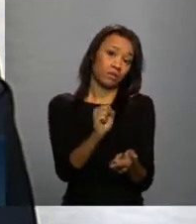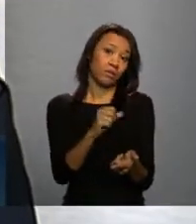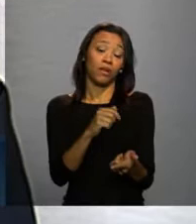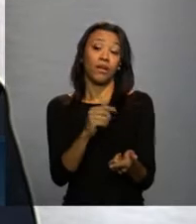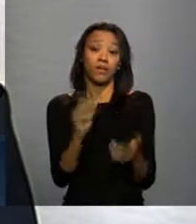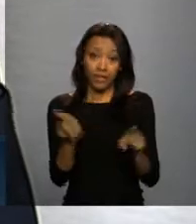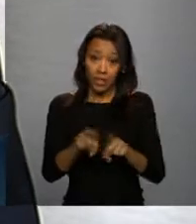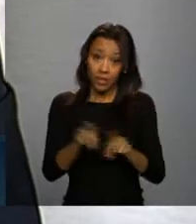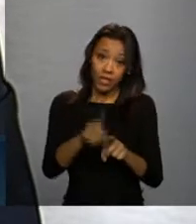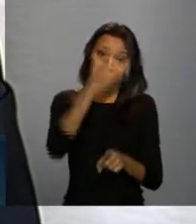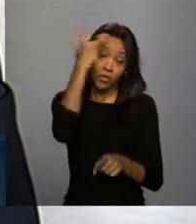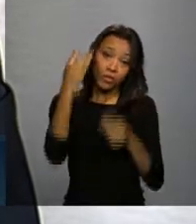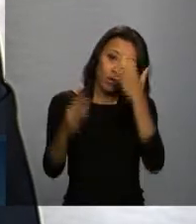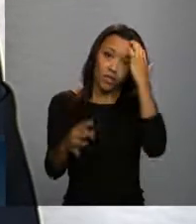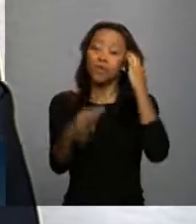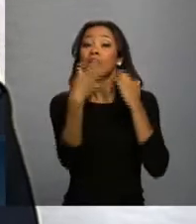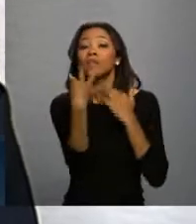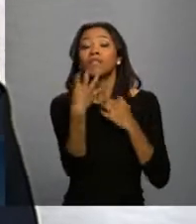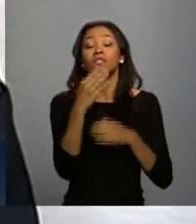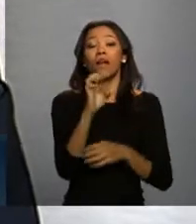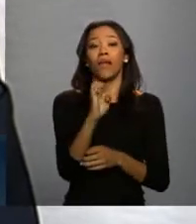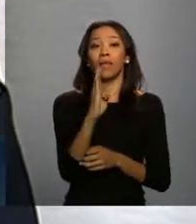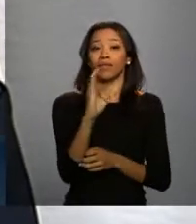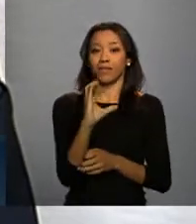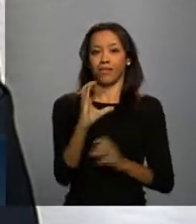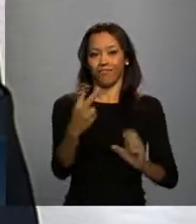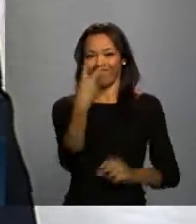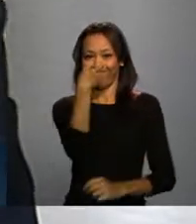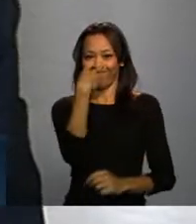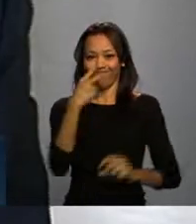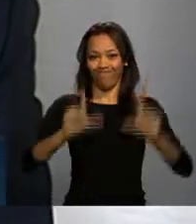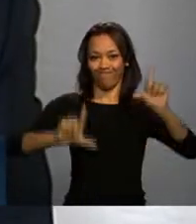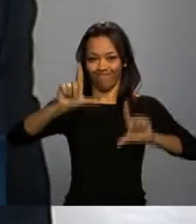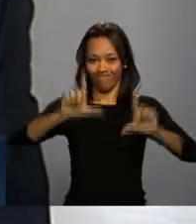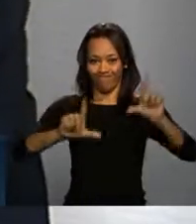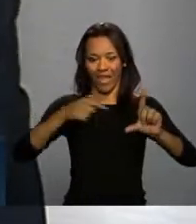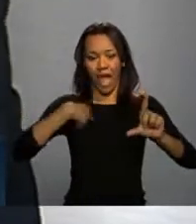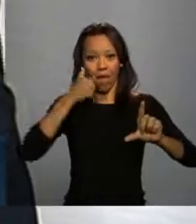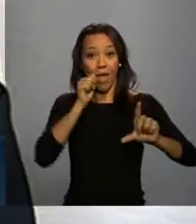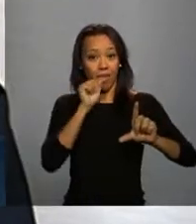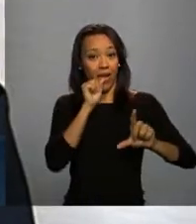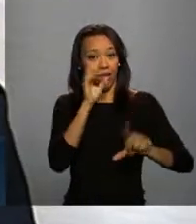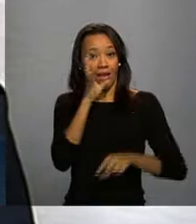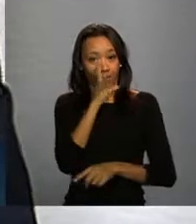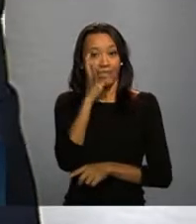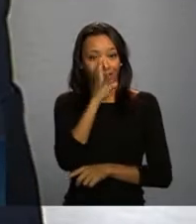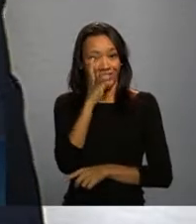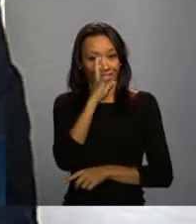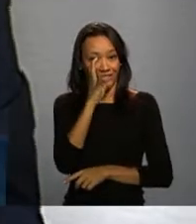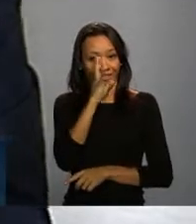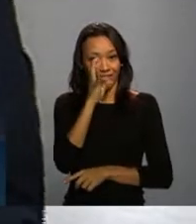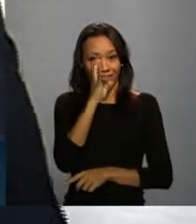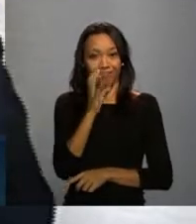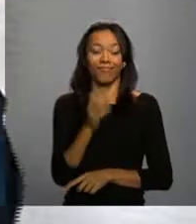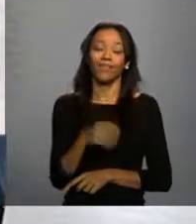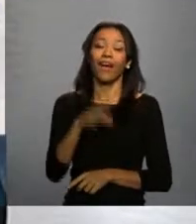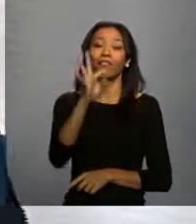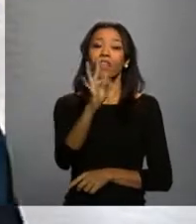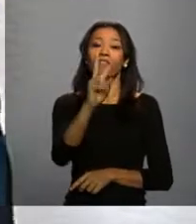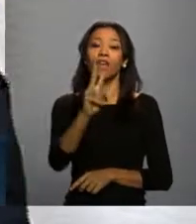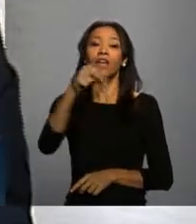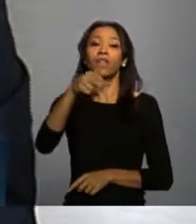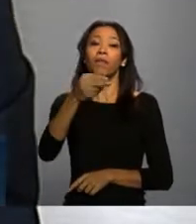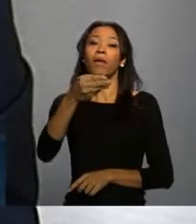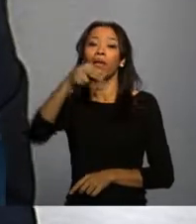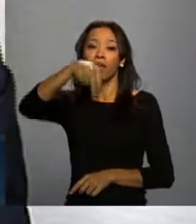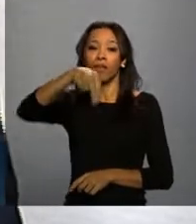EBC estão nos assistindo, geralmente, pelo menos, a minha mãe costuma assistir, ela fica zapeando